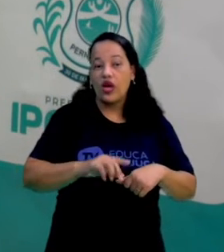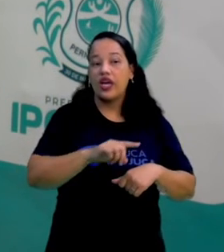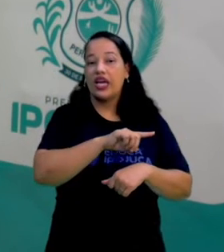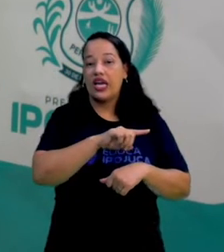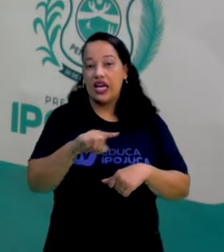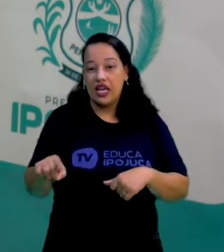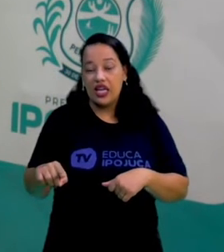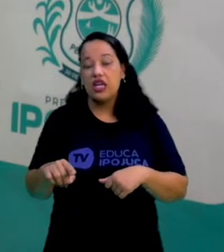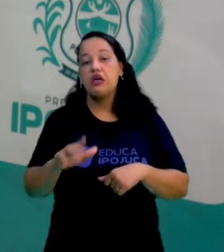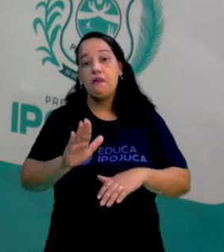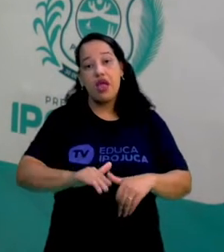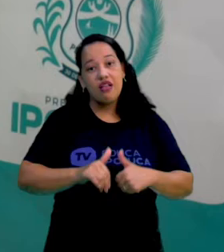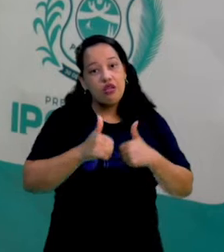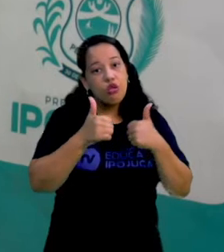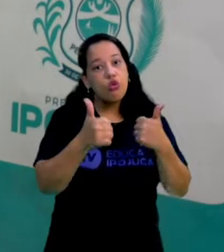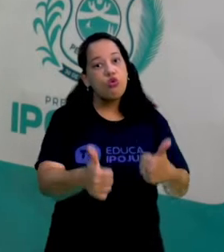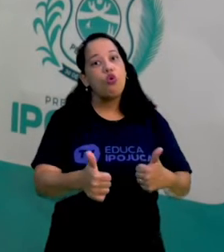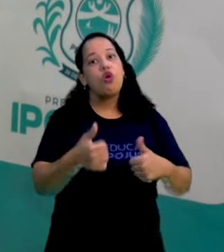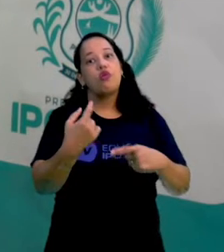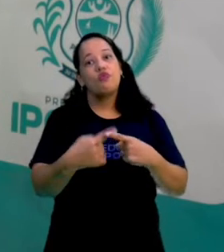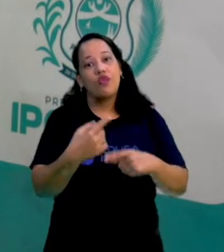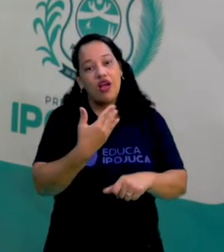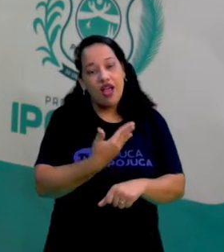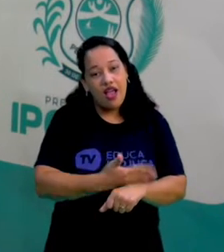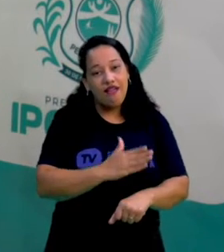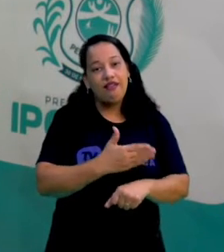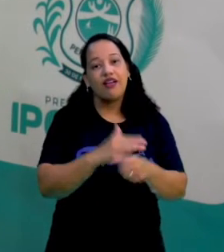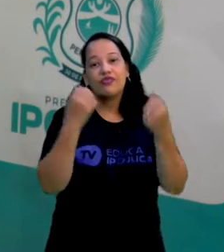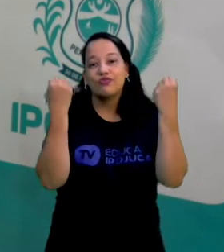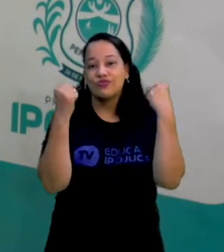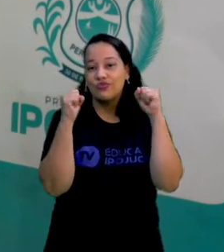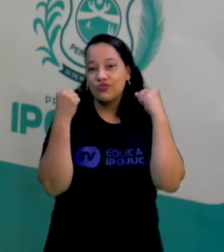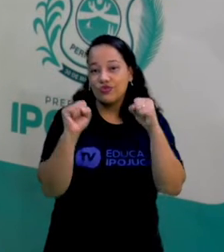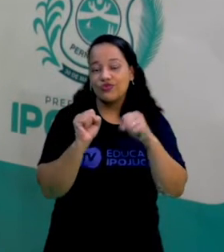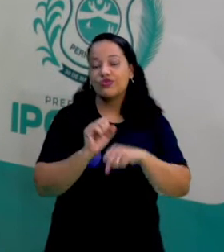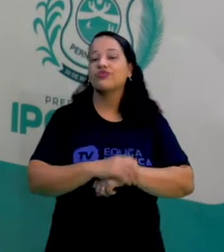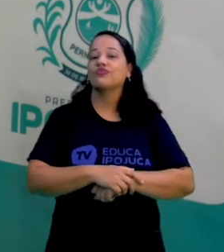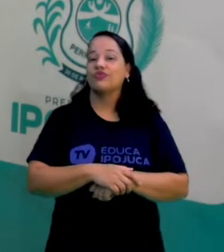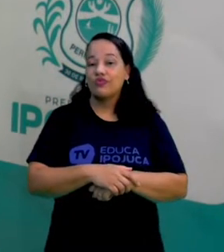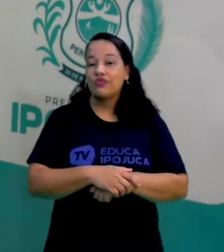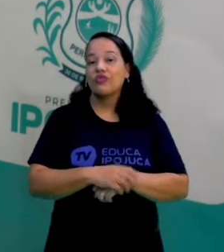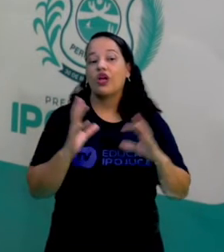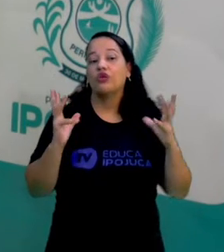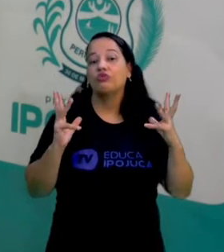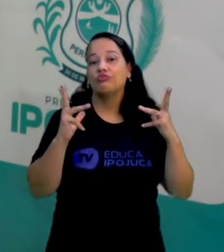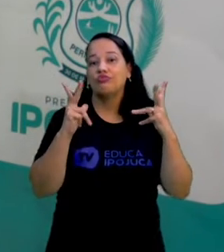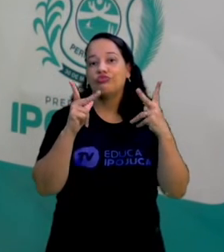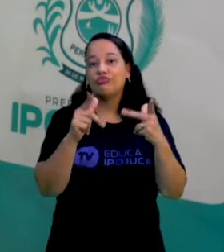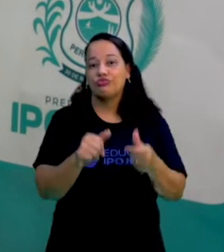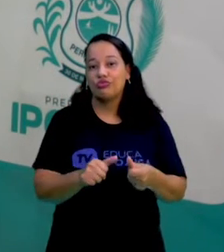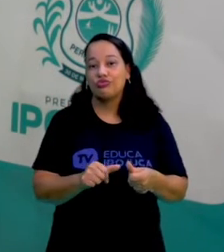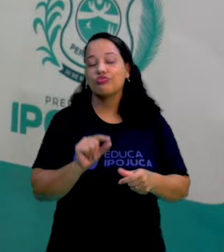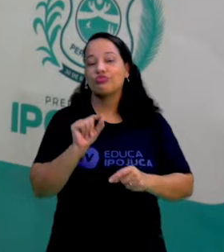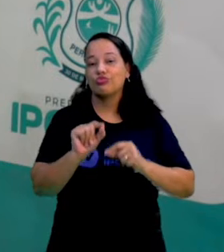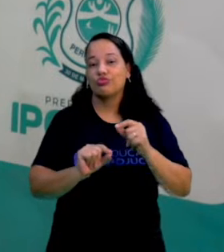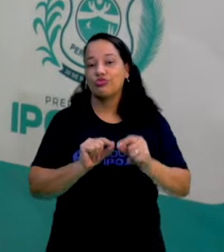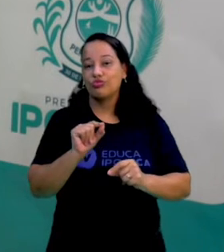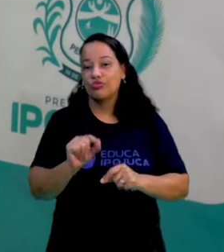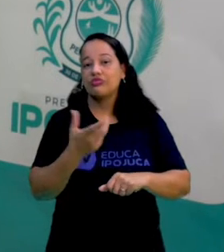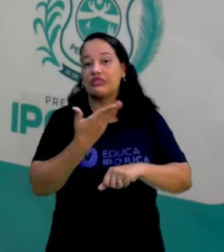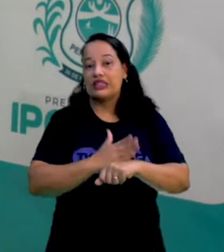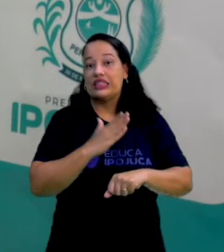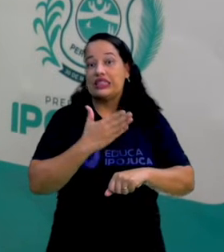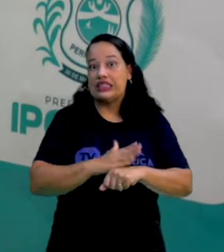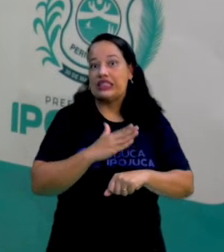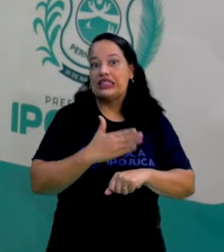melhores significativas com a realização de exercício físico. Então, isso tudo está voltado para a prática